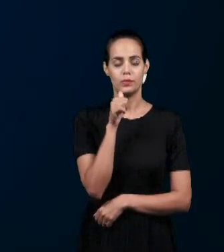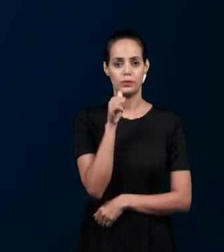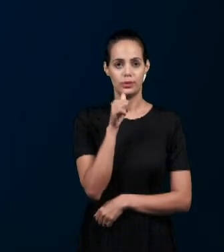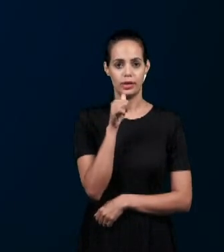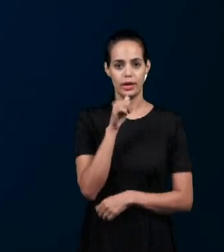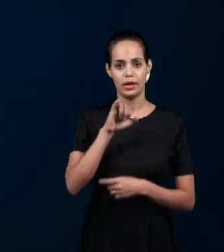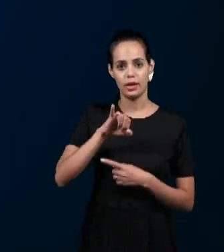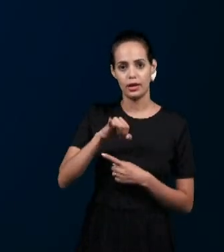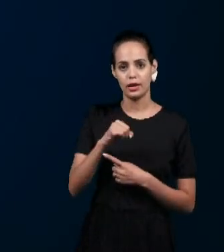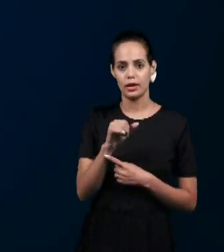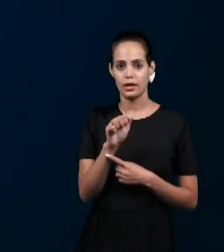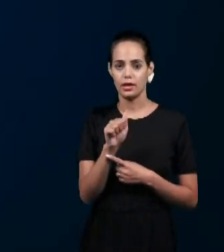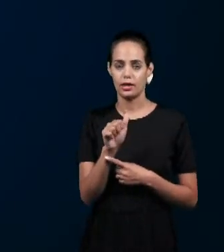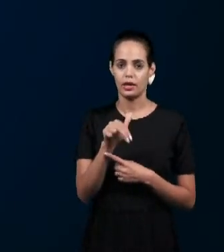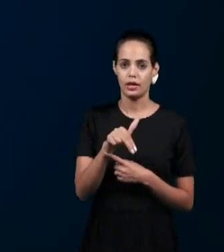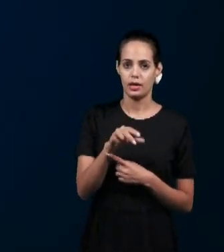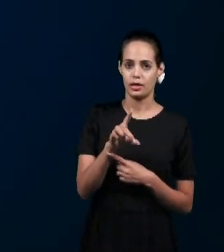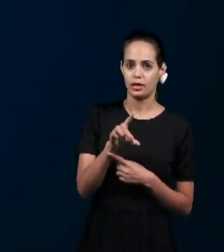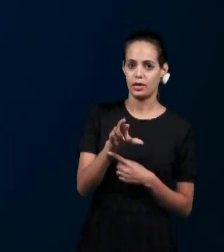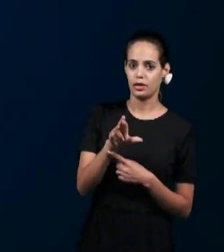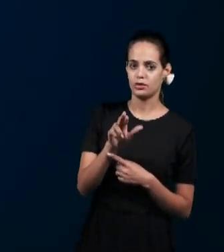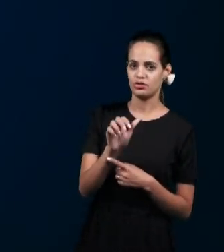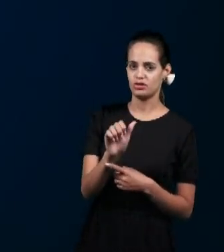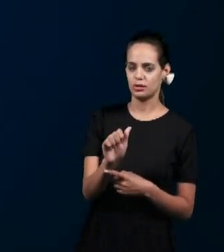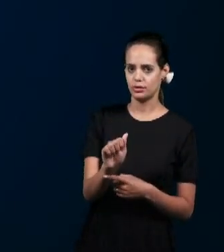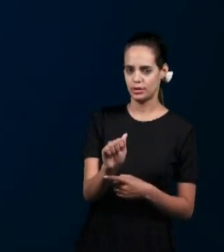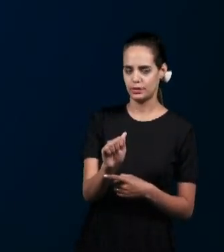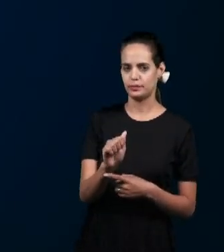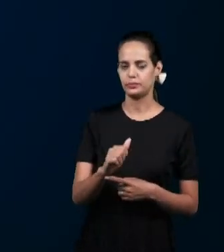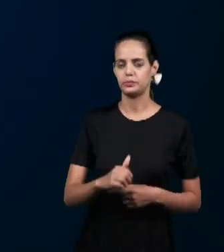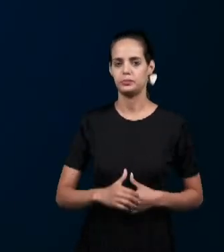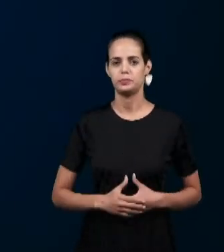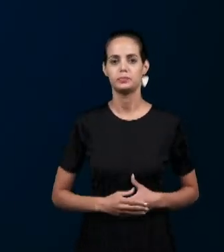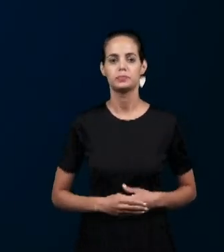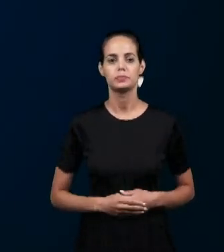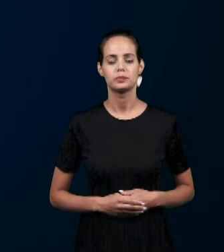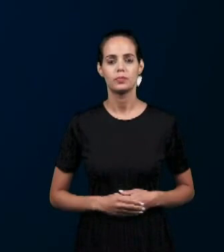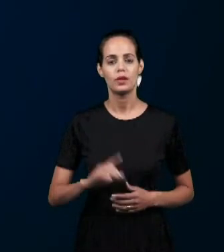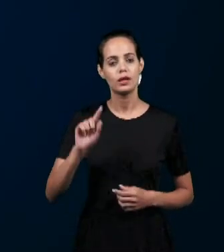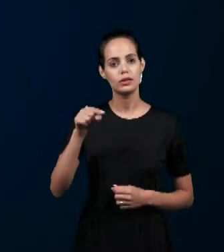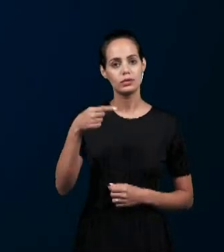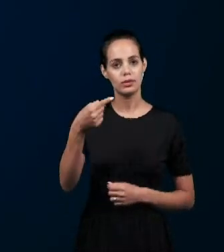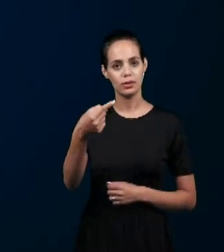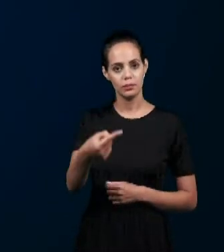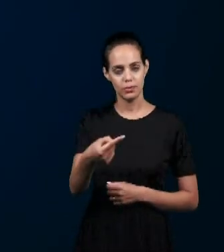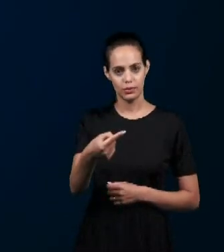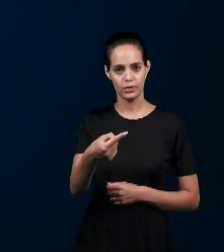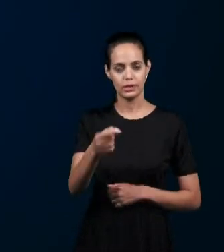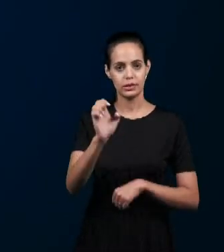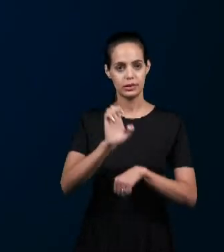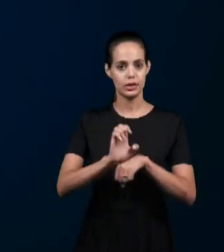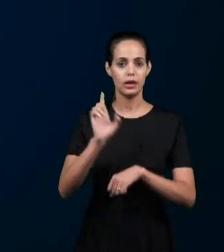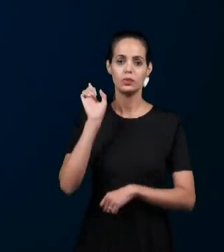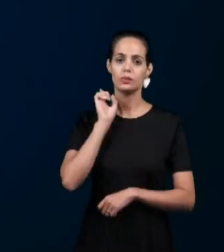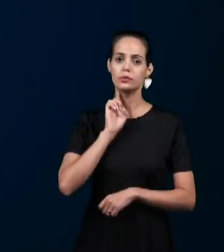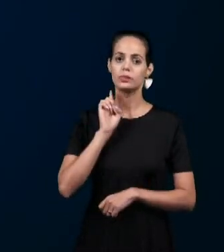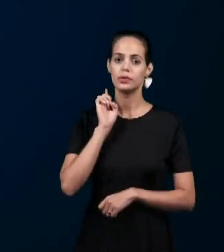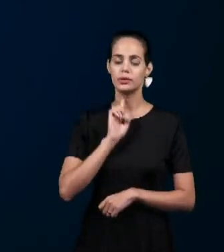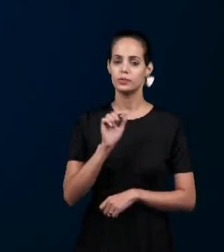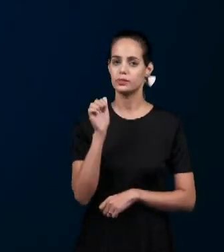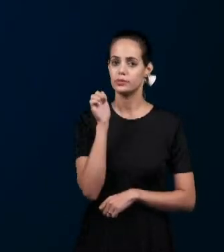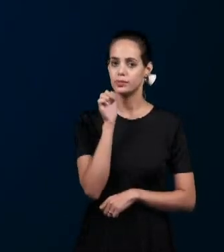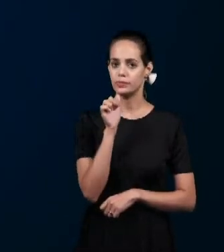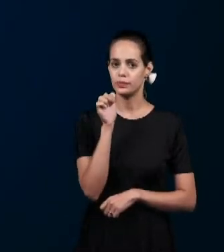Em São João do Miriti E logo em seguida Vamos para o estado de Minas Gerais Onde ali A irmã Tatiane